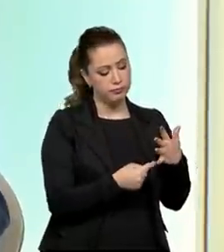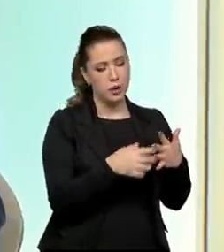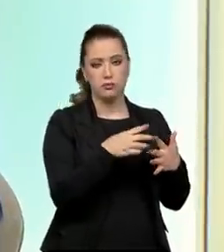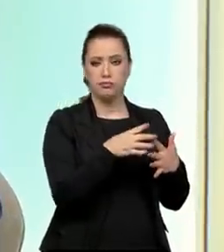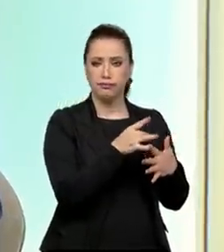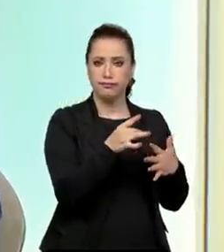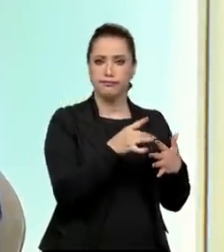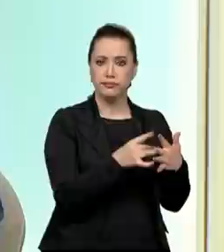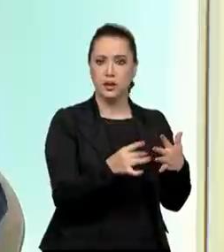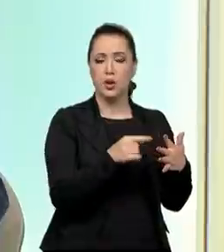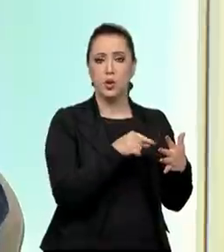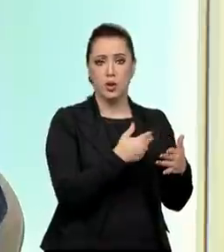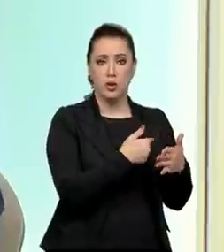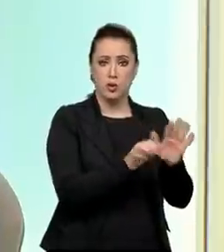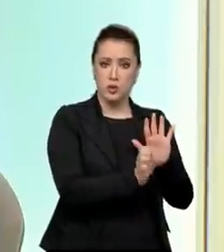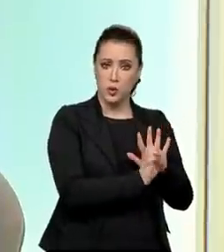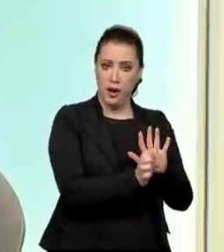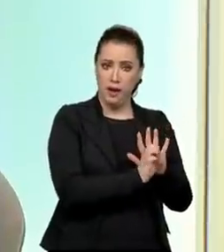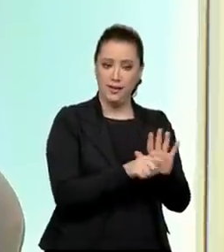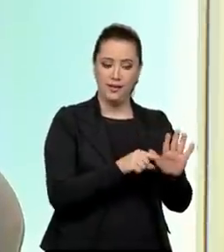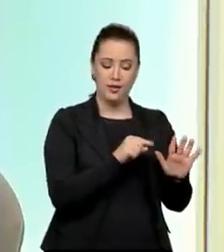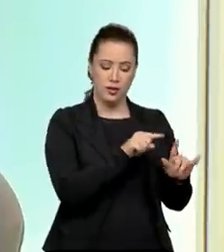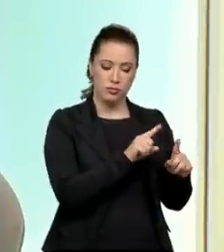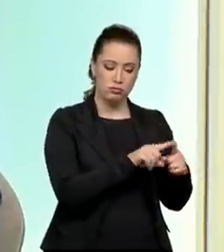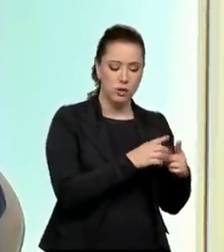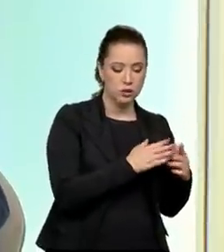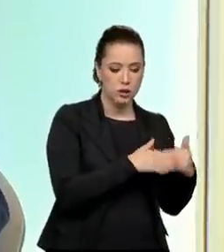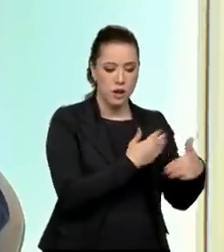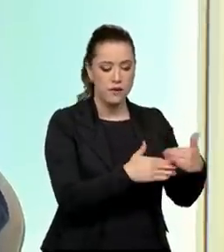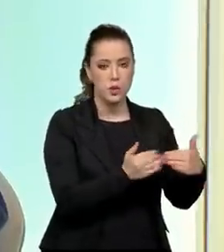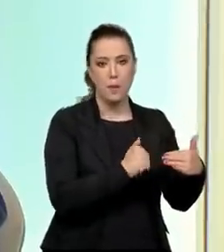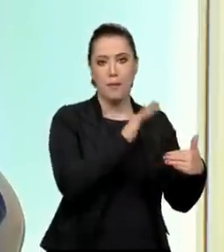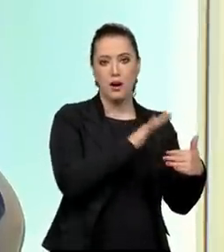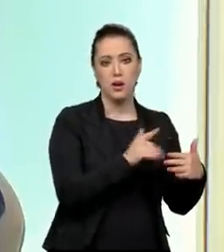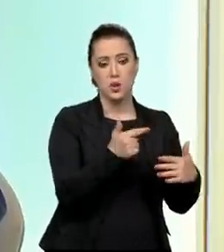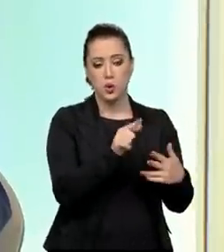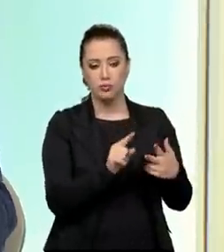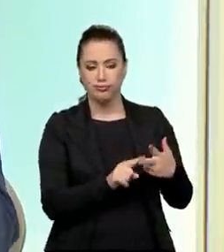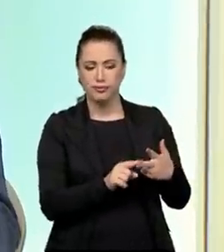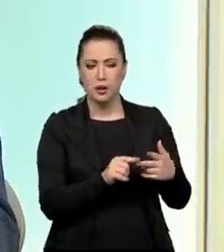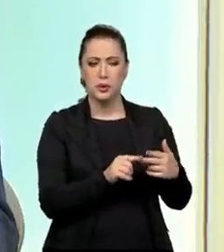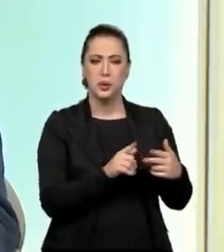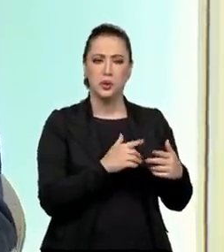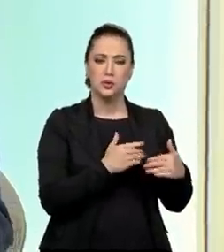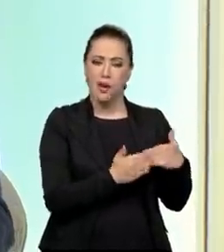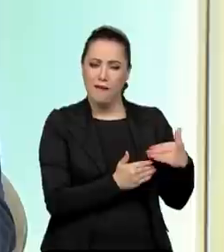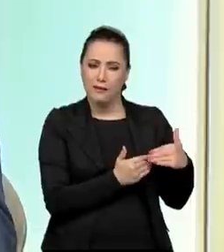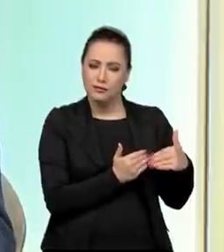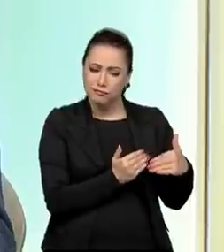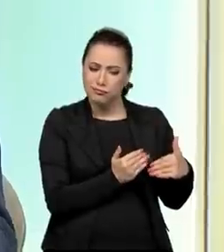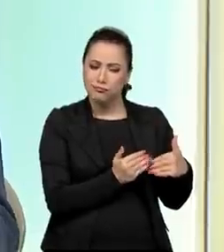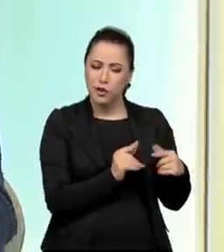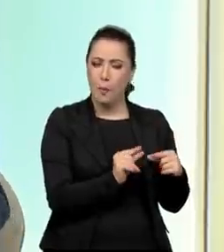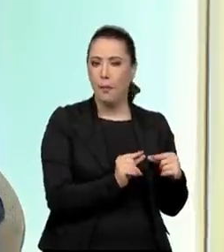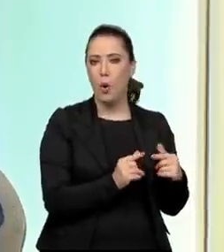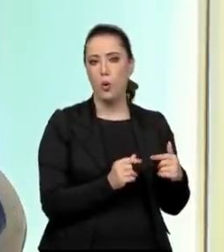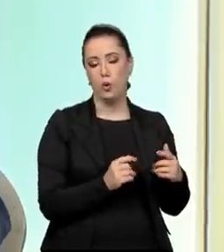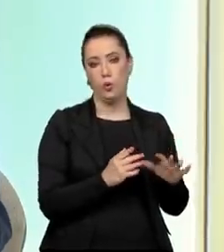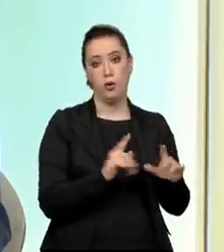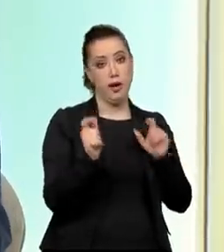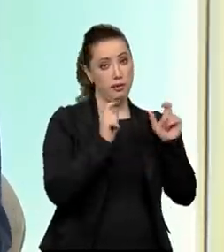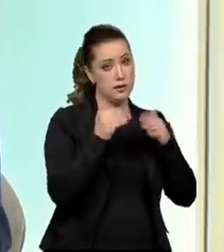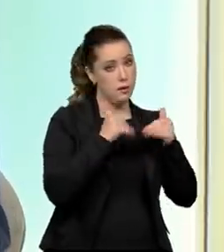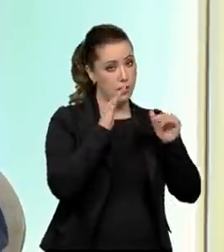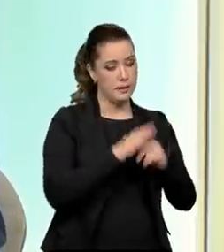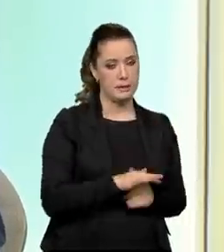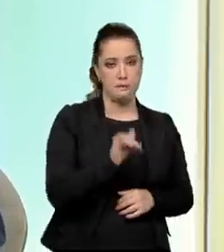nesse continuum, a gente avançou mais. E outros onde a gente avançou menos e precisa de mais atenção. Por exemplo,